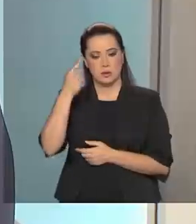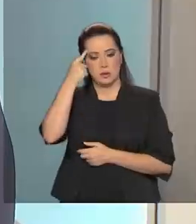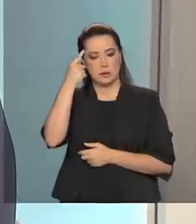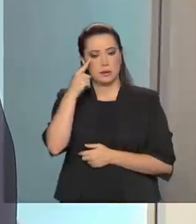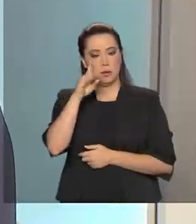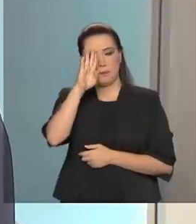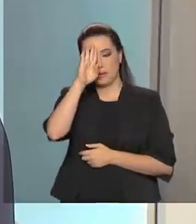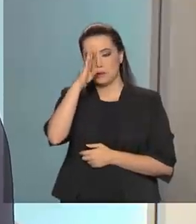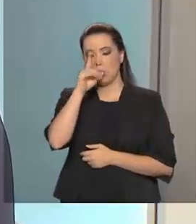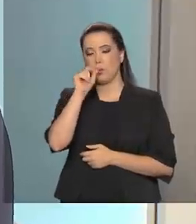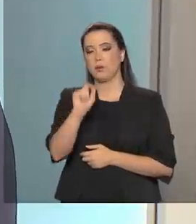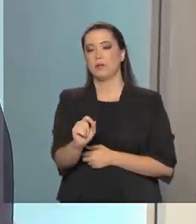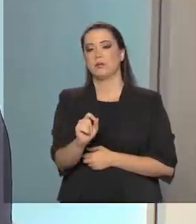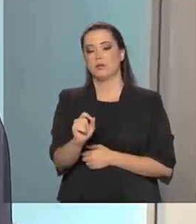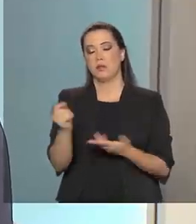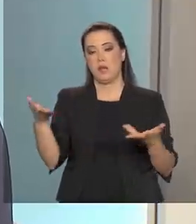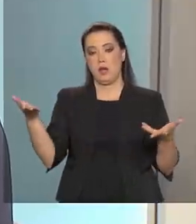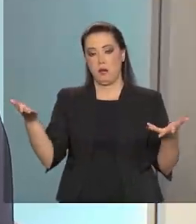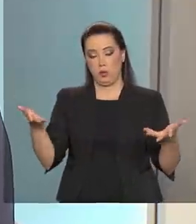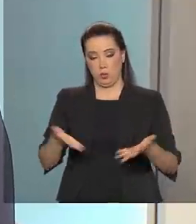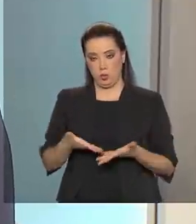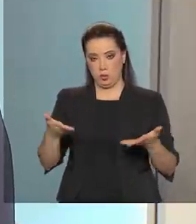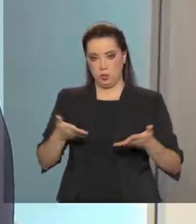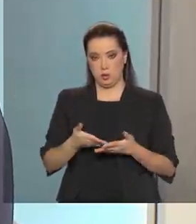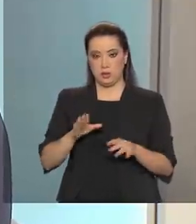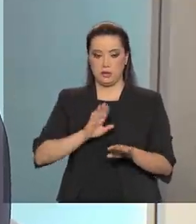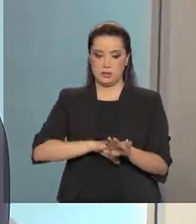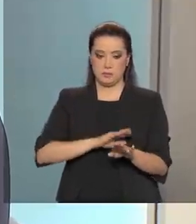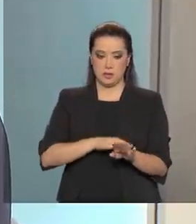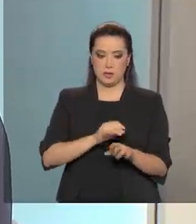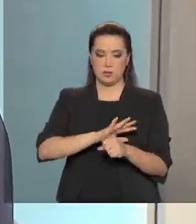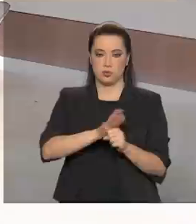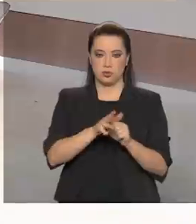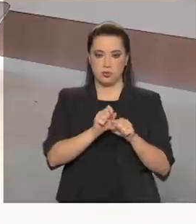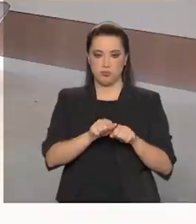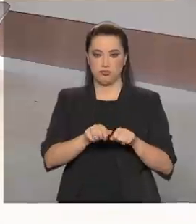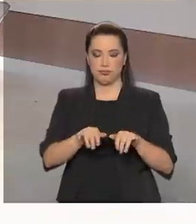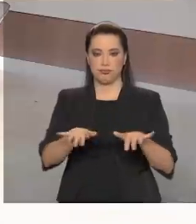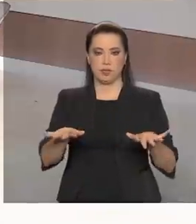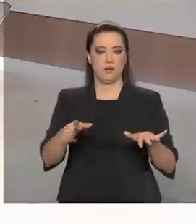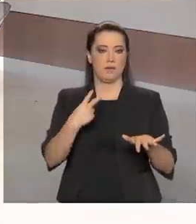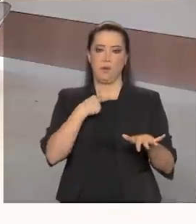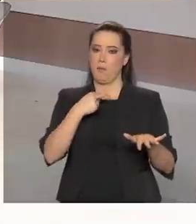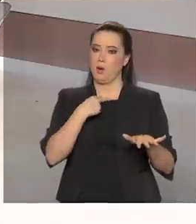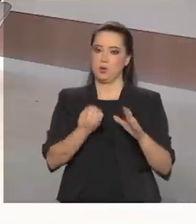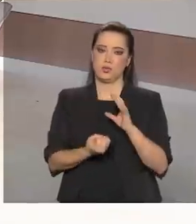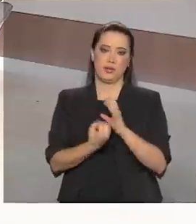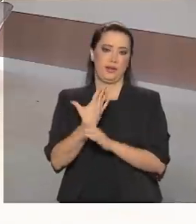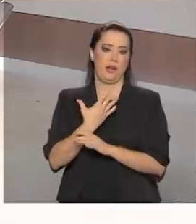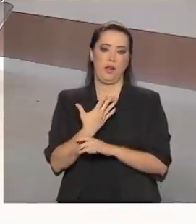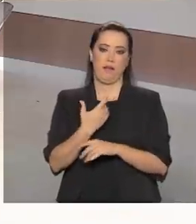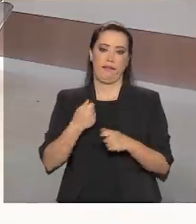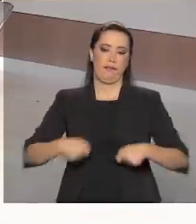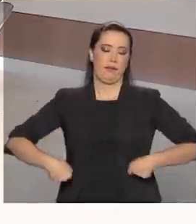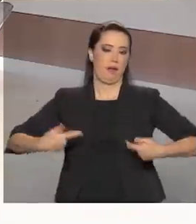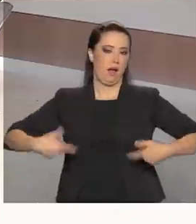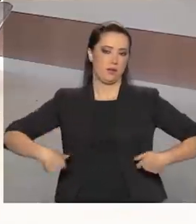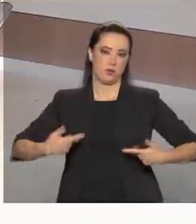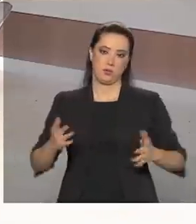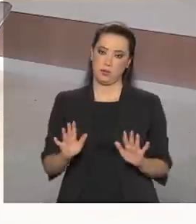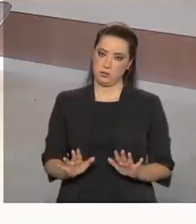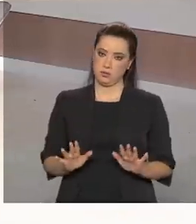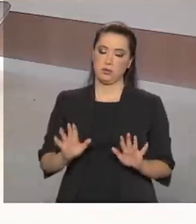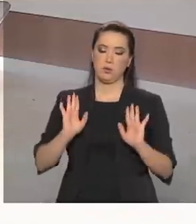principal é, neste momento de pandemia, não se gerar mais gastos e custos para o governo. Então, foram